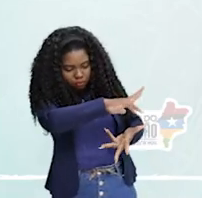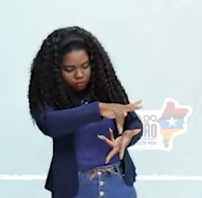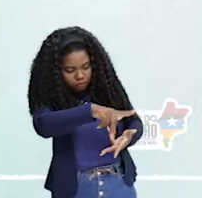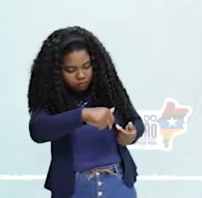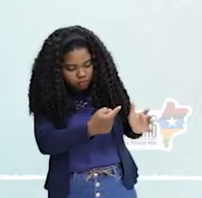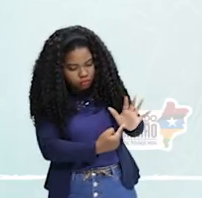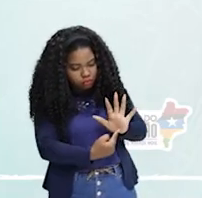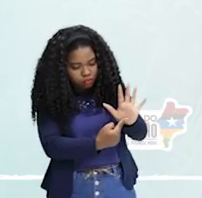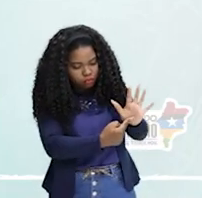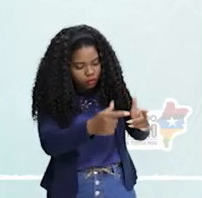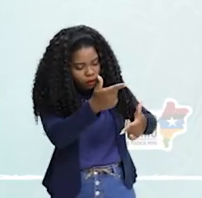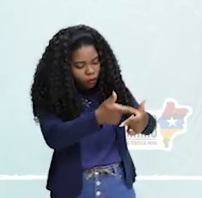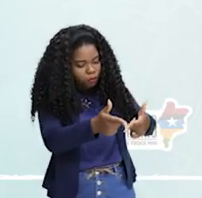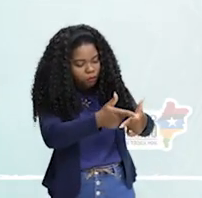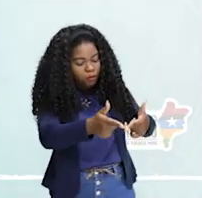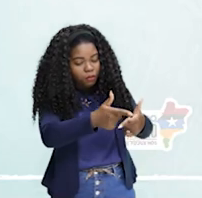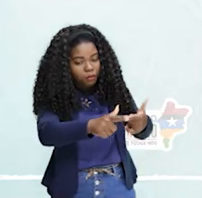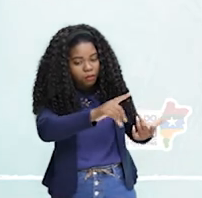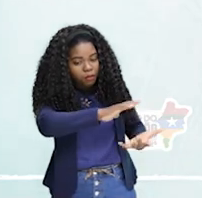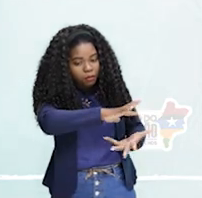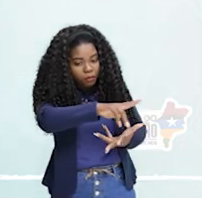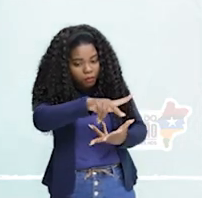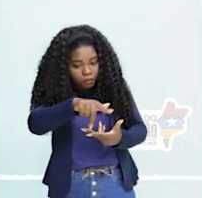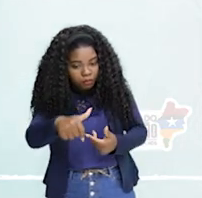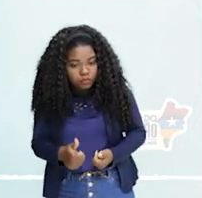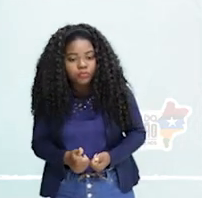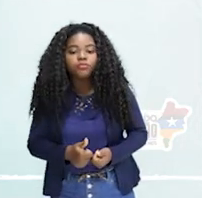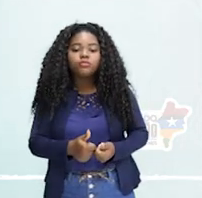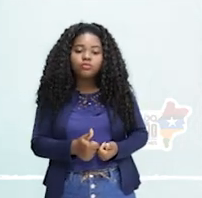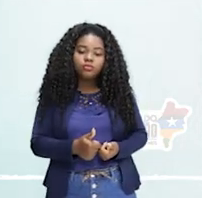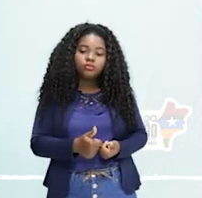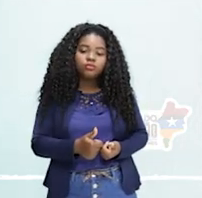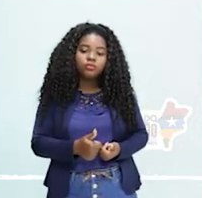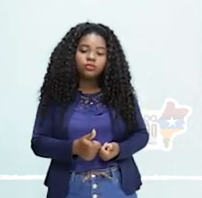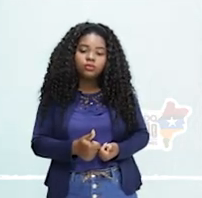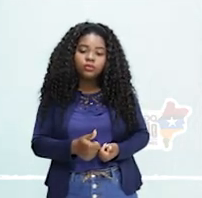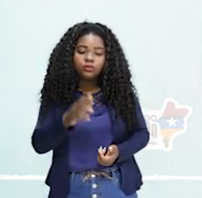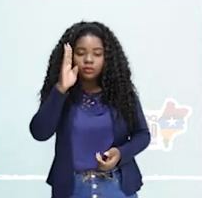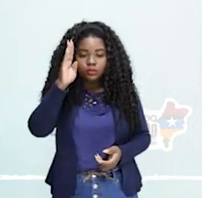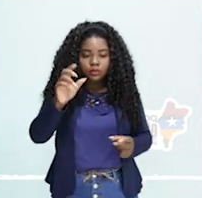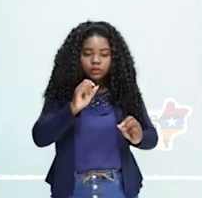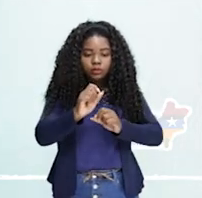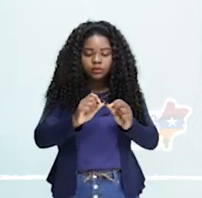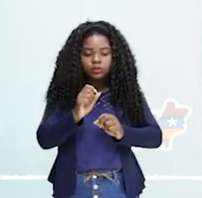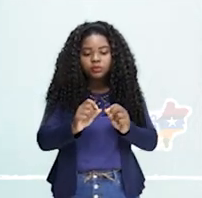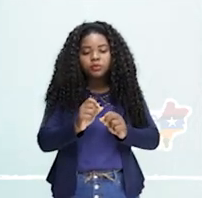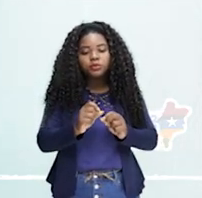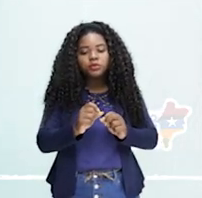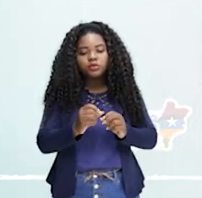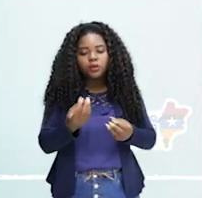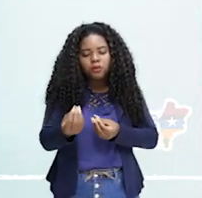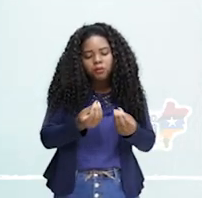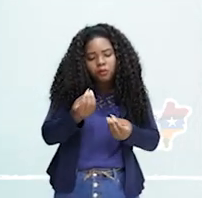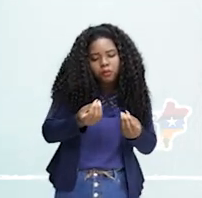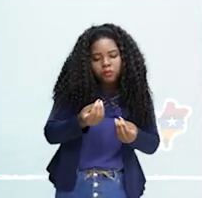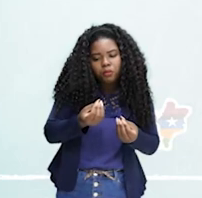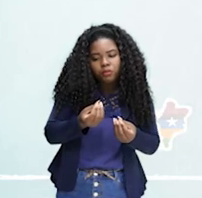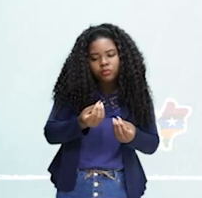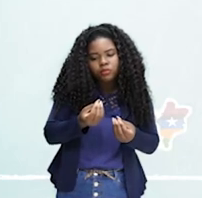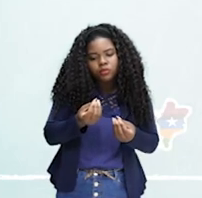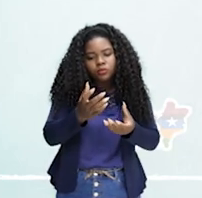mostrar os problemas ambientais e as consequências disso. E principalmente buscar soluções. Mas não soluções